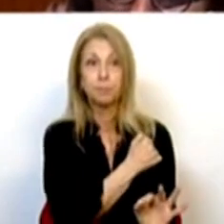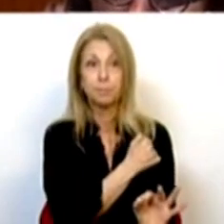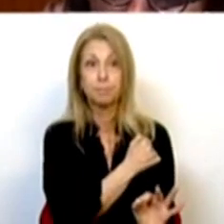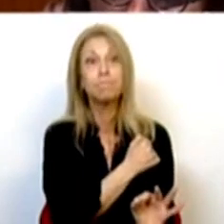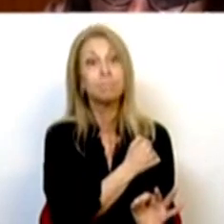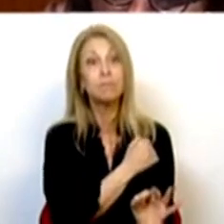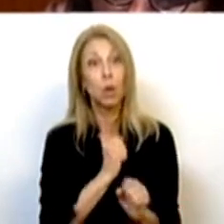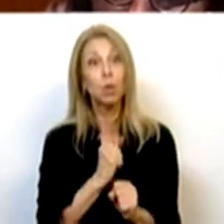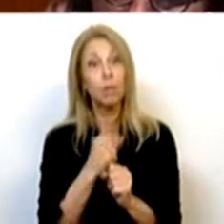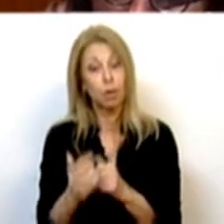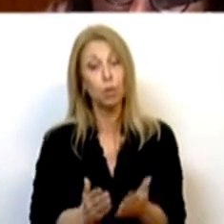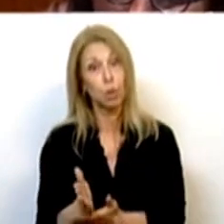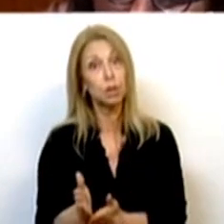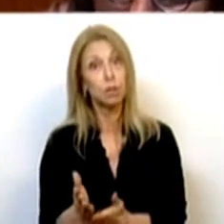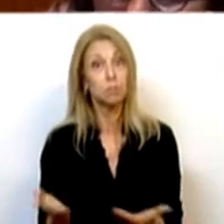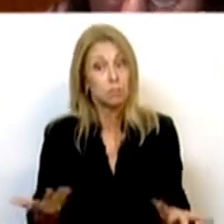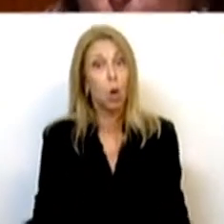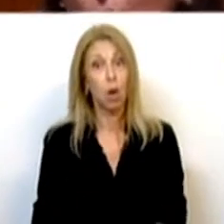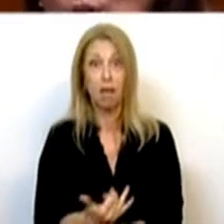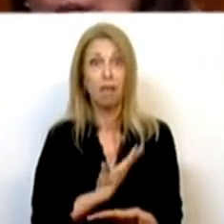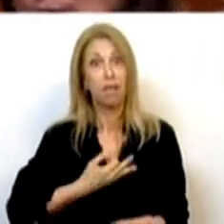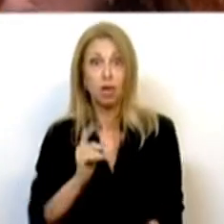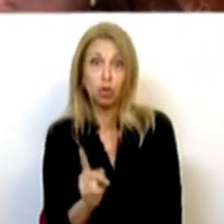É um trabalho mesmo em contínuo. Neste momento são estes os dados.